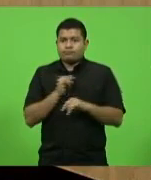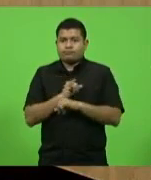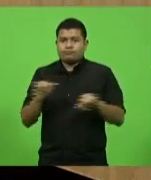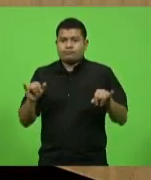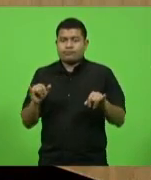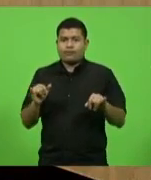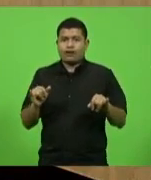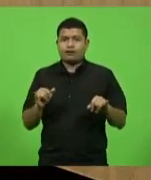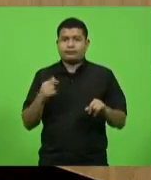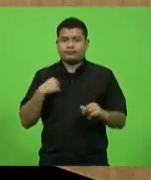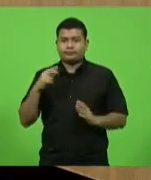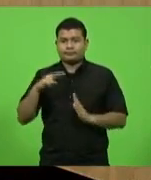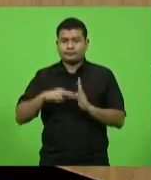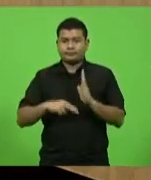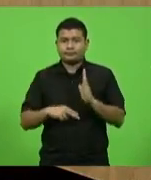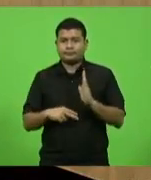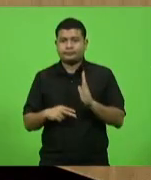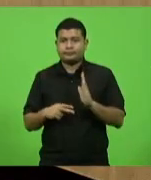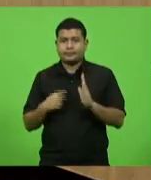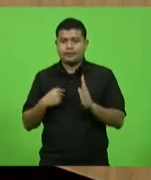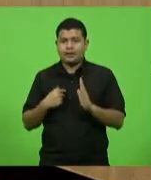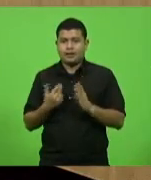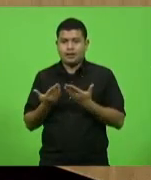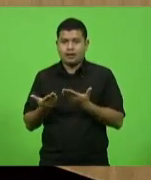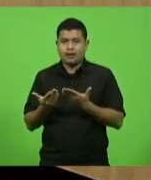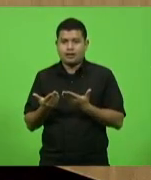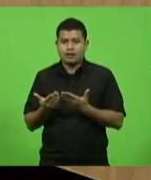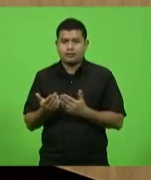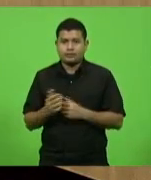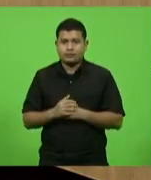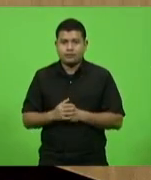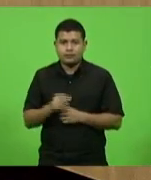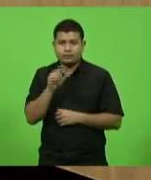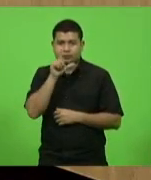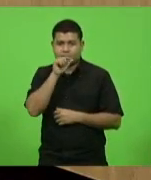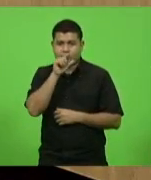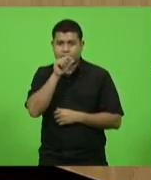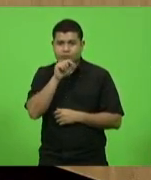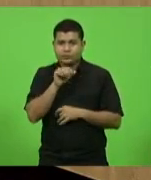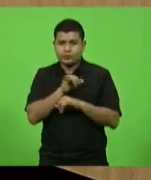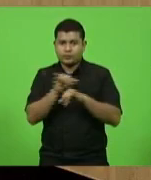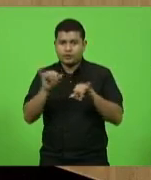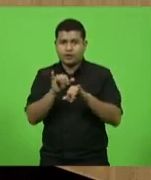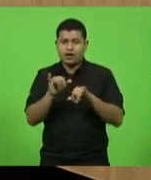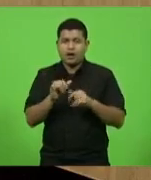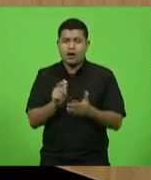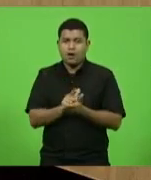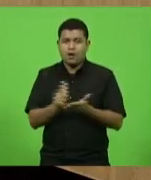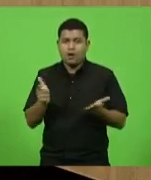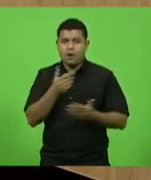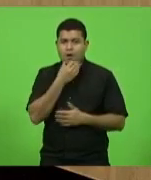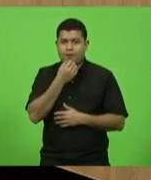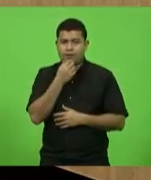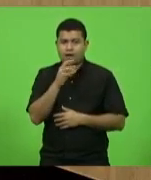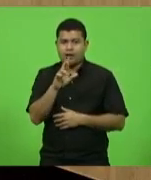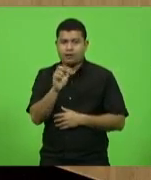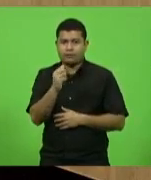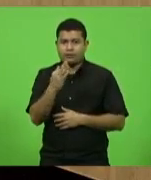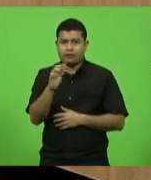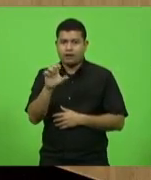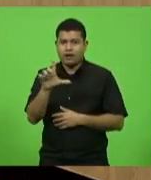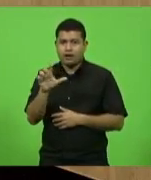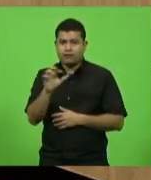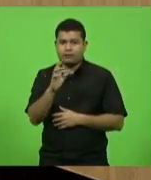leitura de um Twitter do jornalista Rafael Faraco, que diz o seguinte. Atenção.